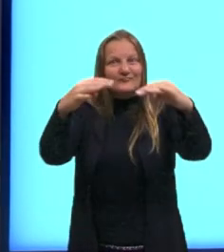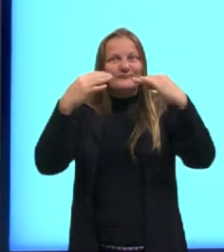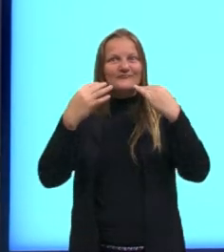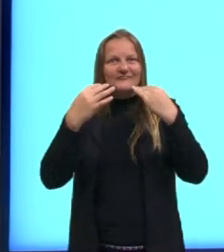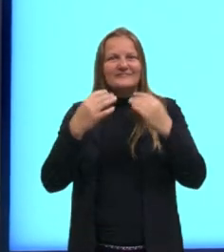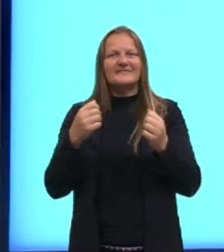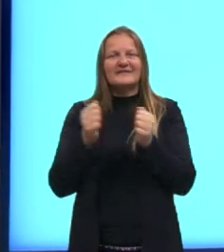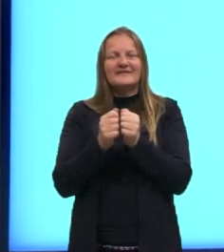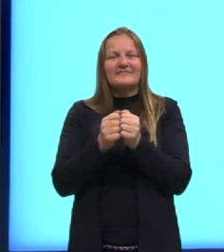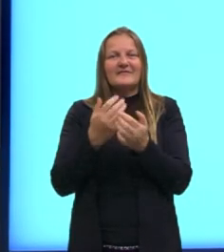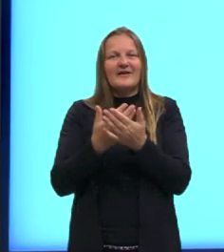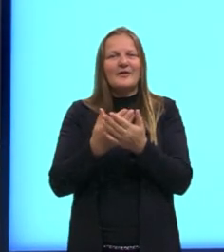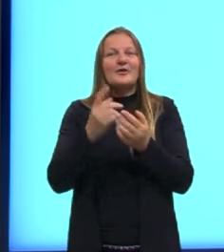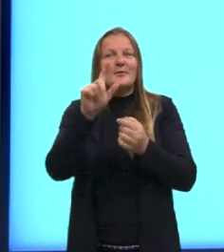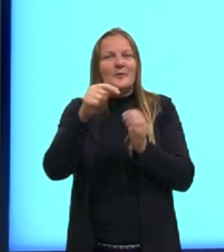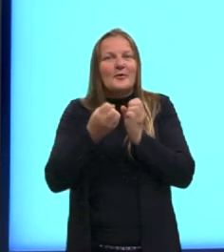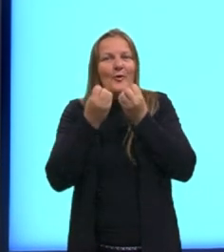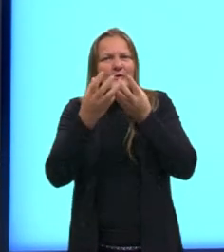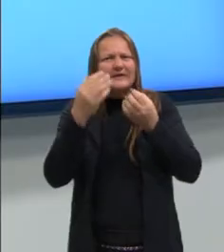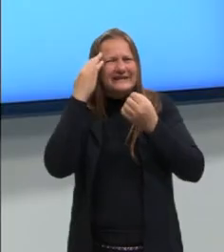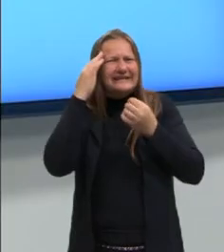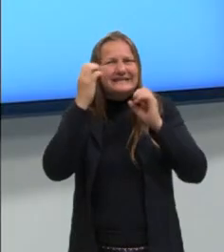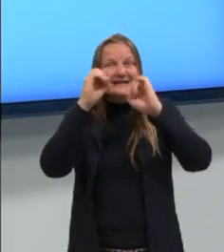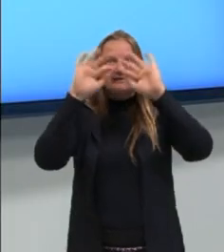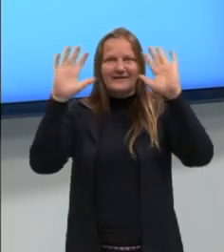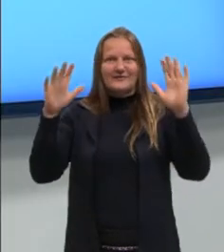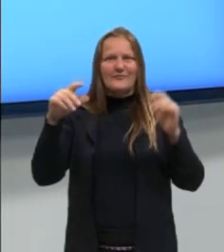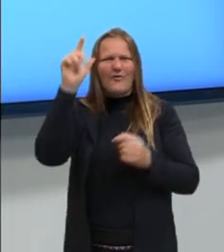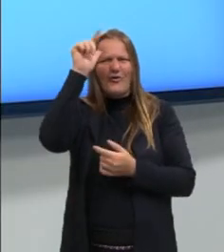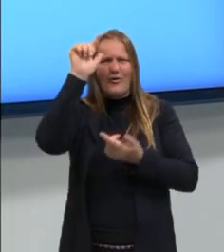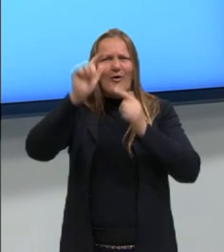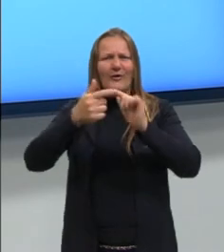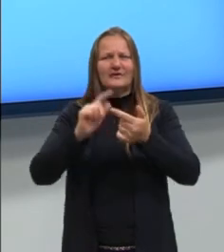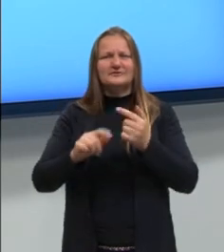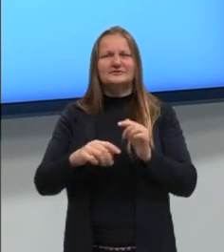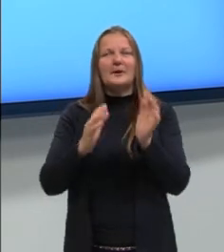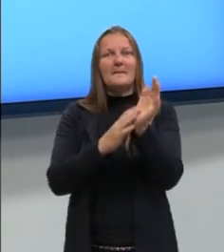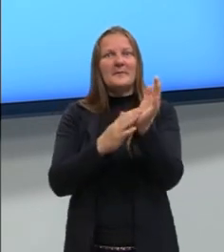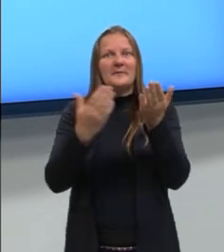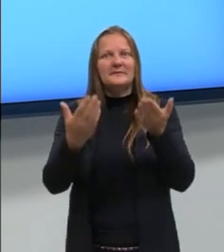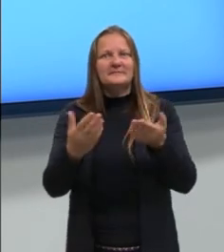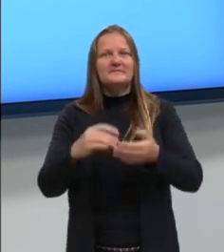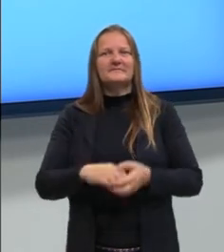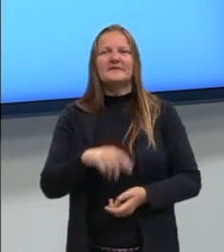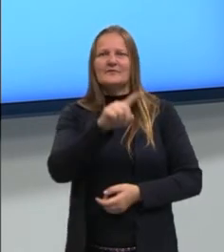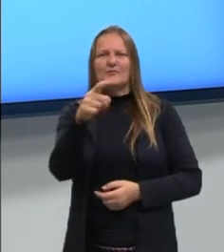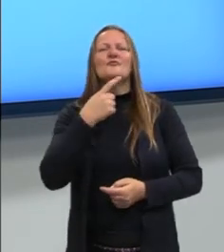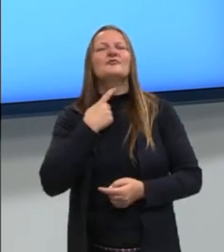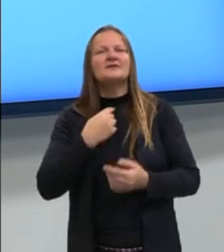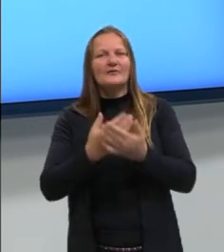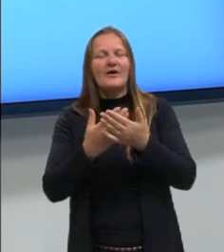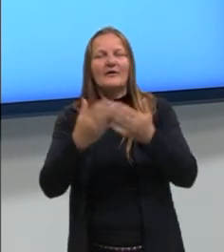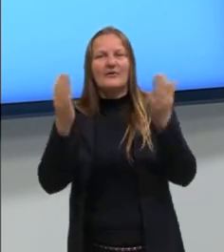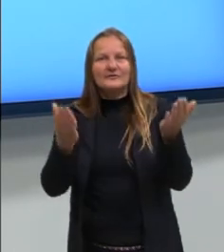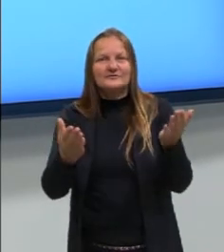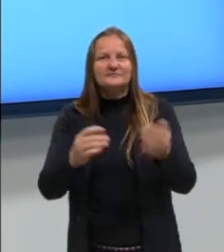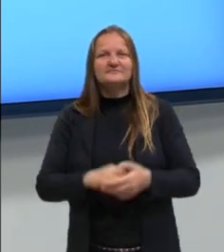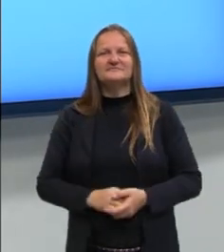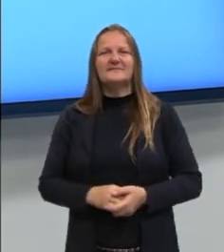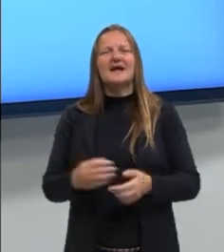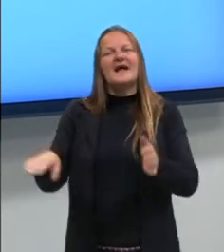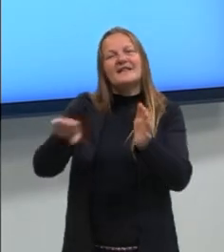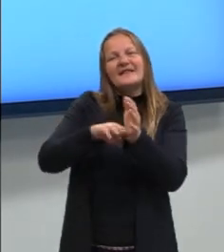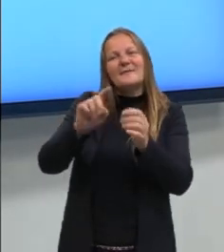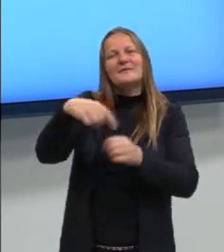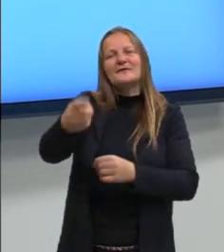aí assistindo, depois me contem se vocês compreenderam a lógica proposicional e se gostaram dessa aula de hoje. Até